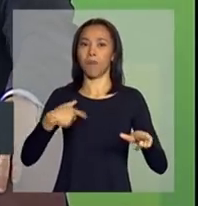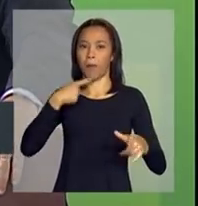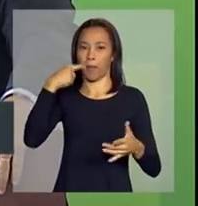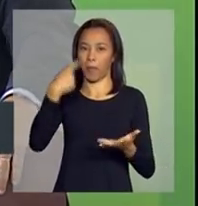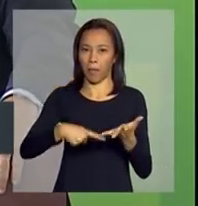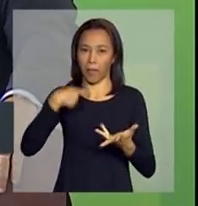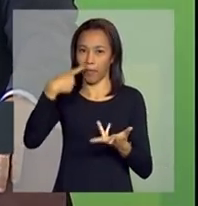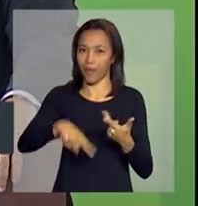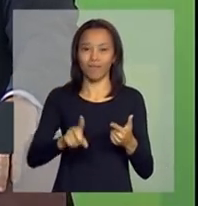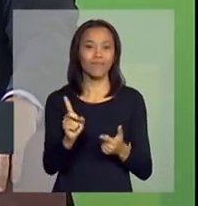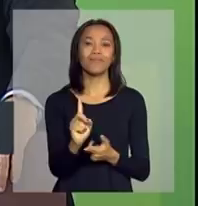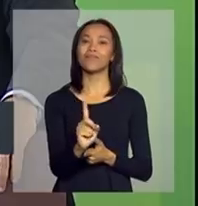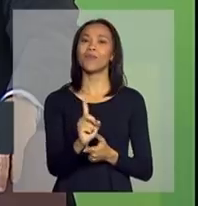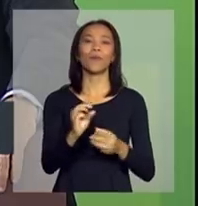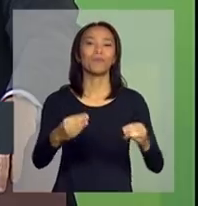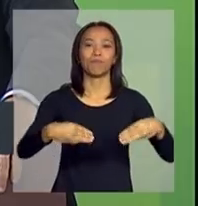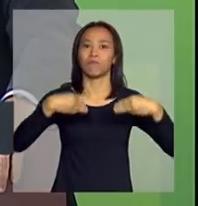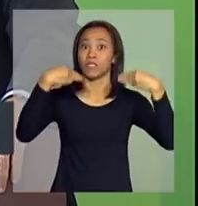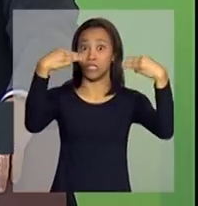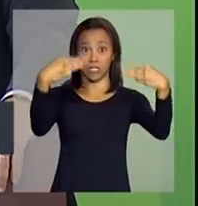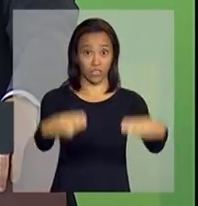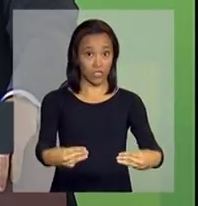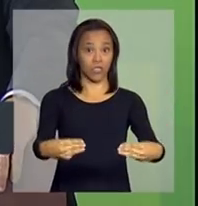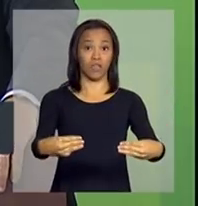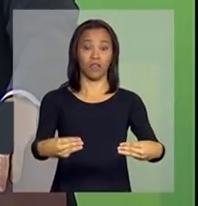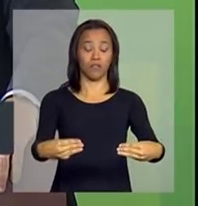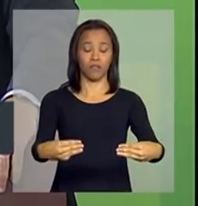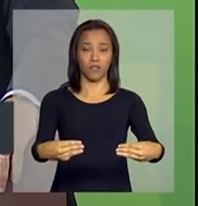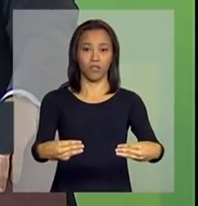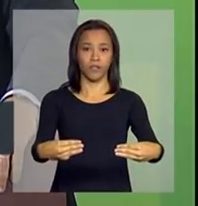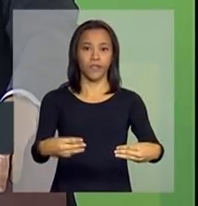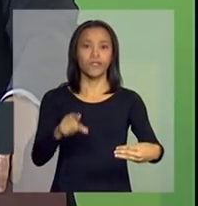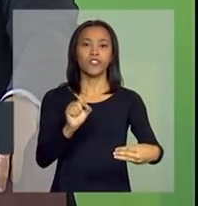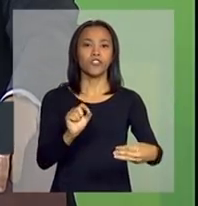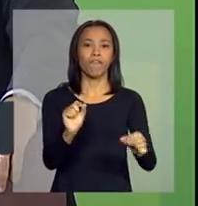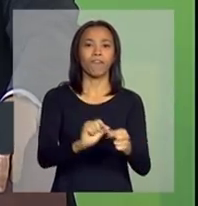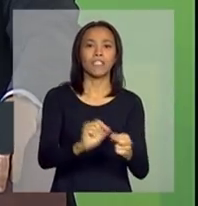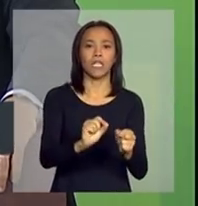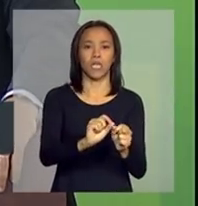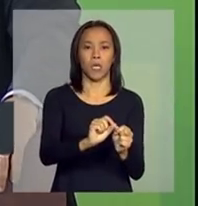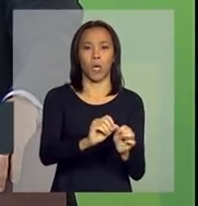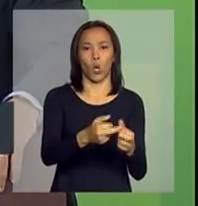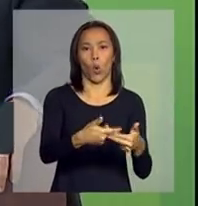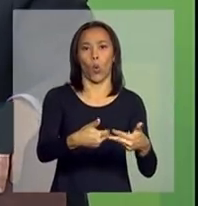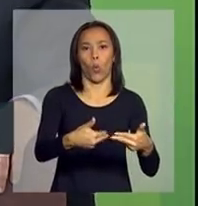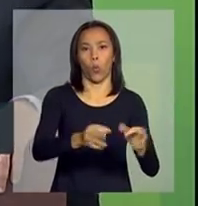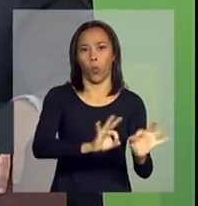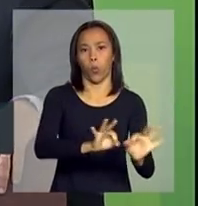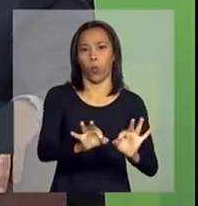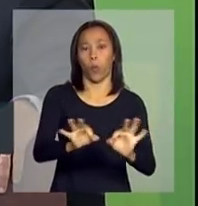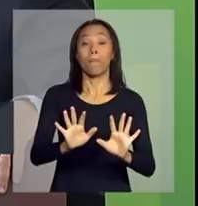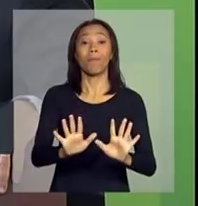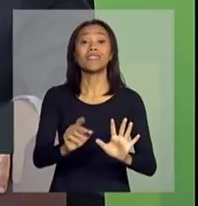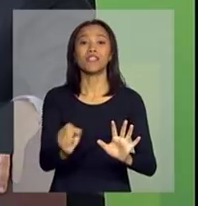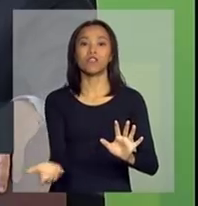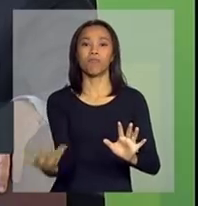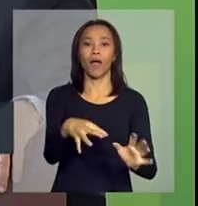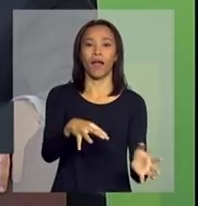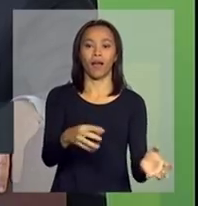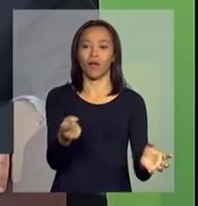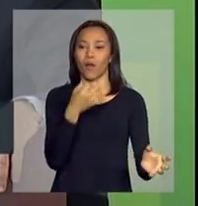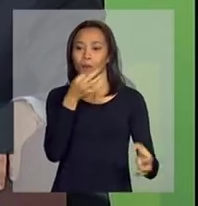porque esse não é um ministério de execuções. É um ministério de integração.